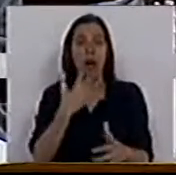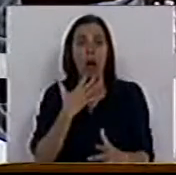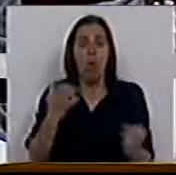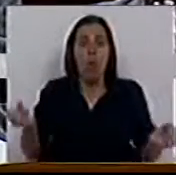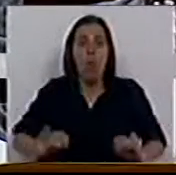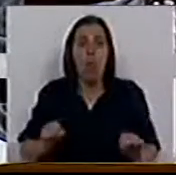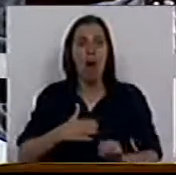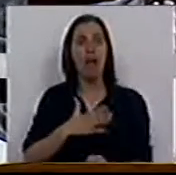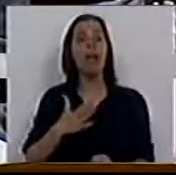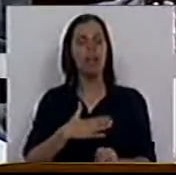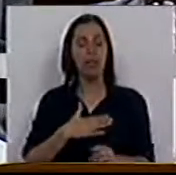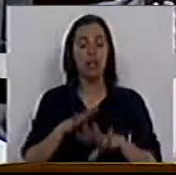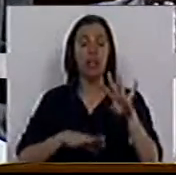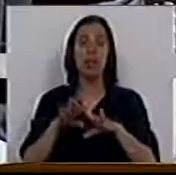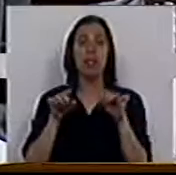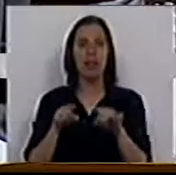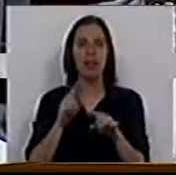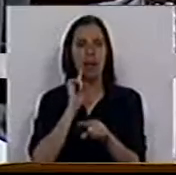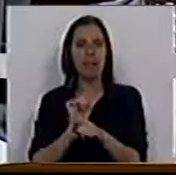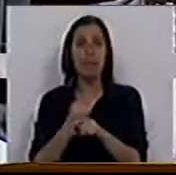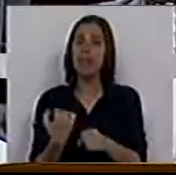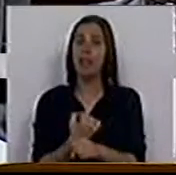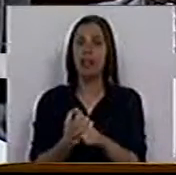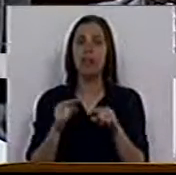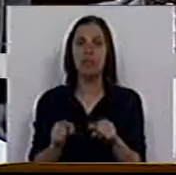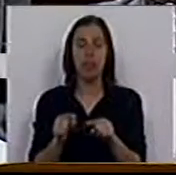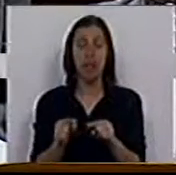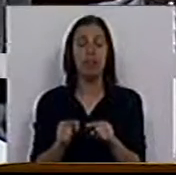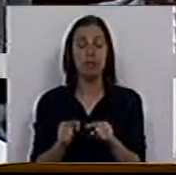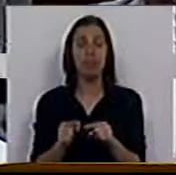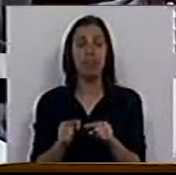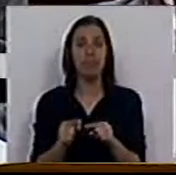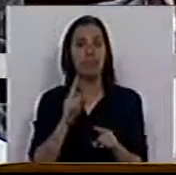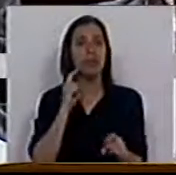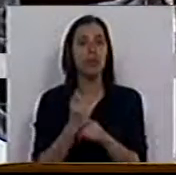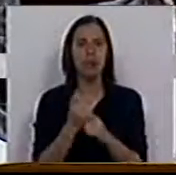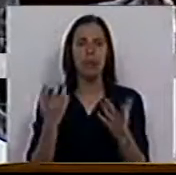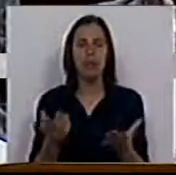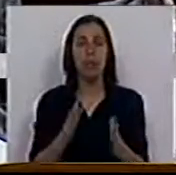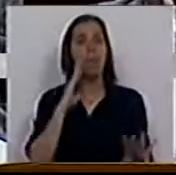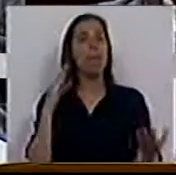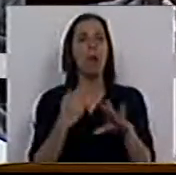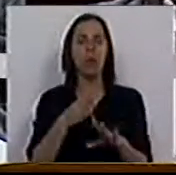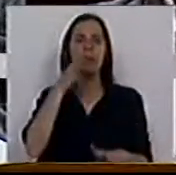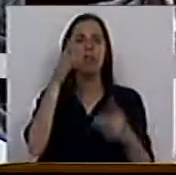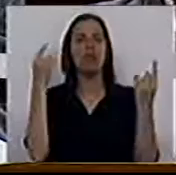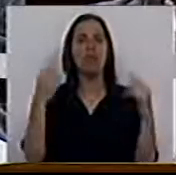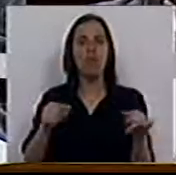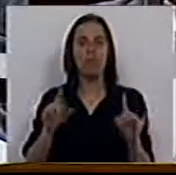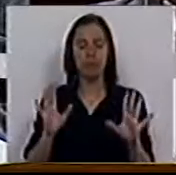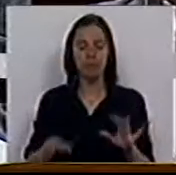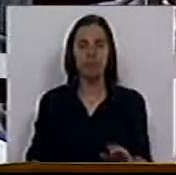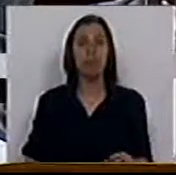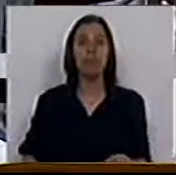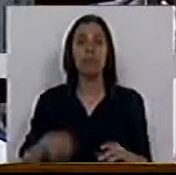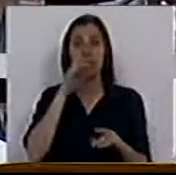rigor sobre as entidades que exercem estas atividades e estas inspeções. Por último dizer apenas que,